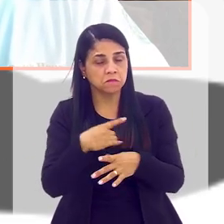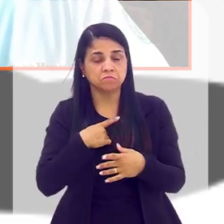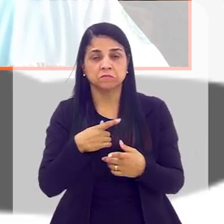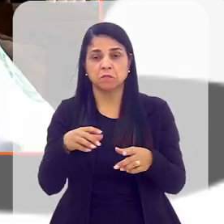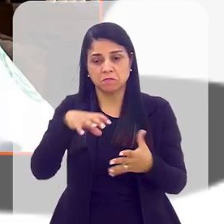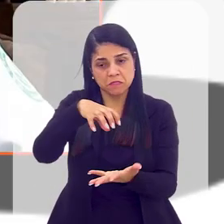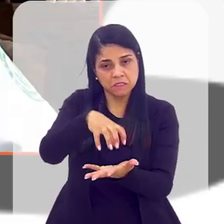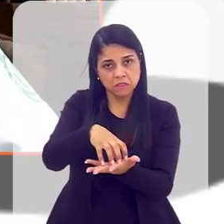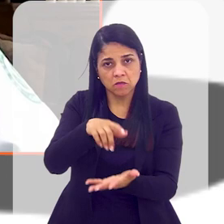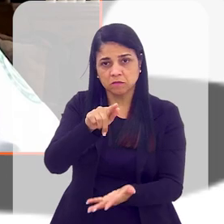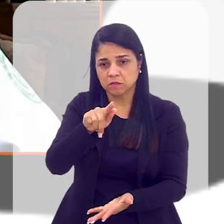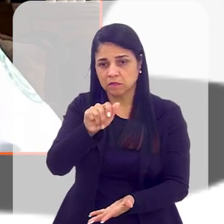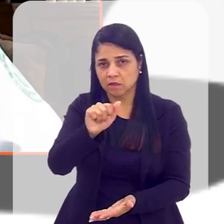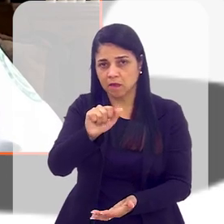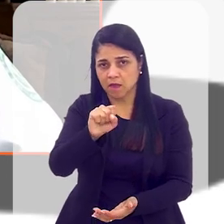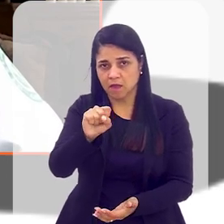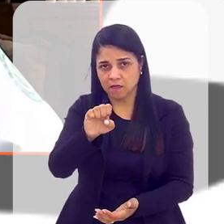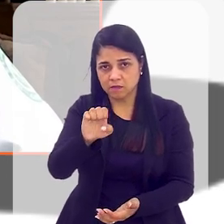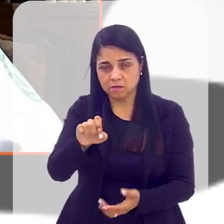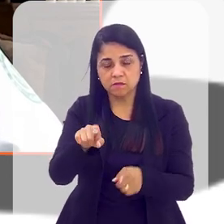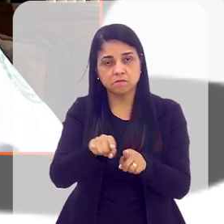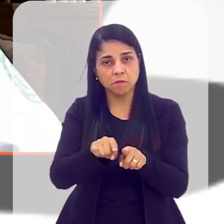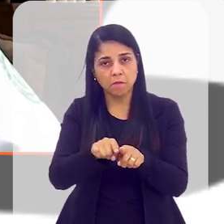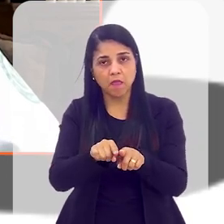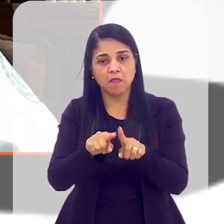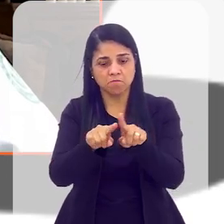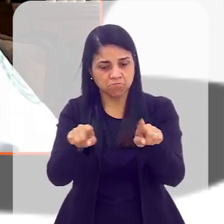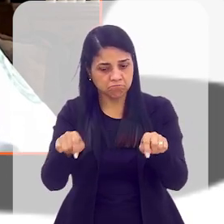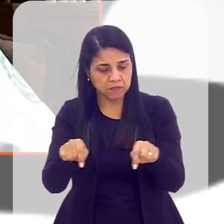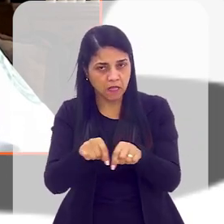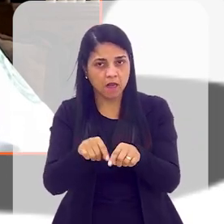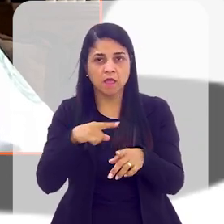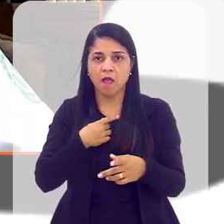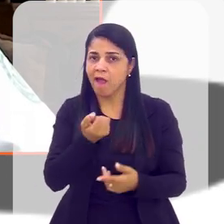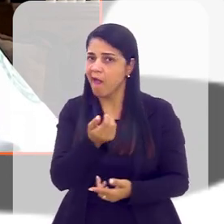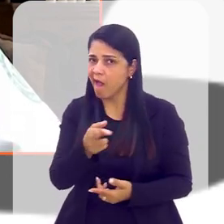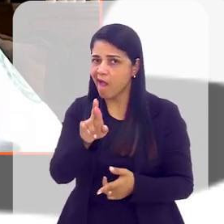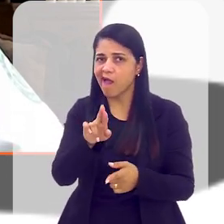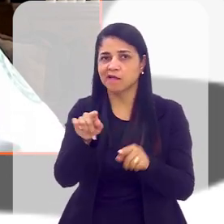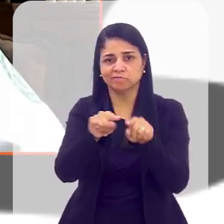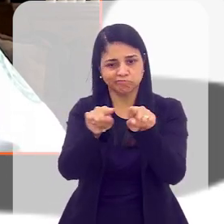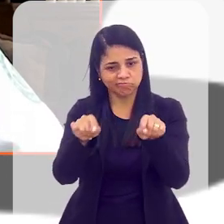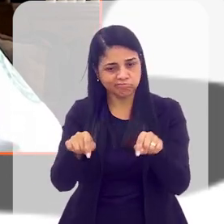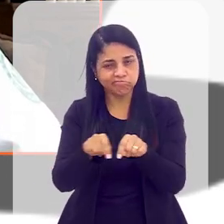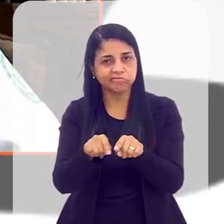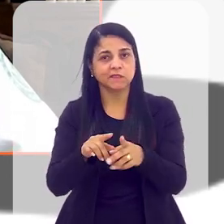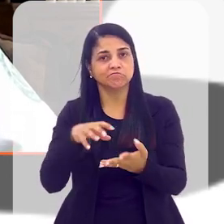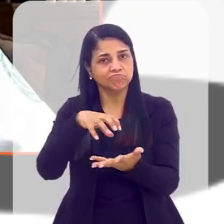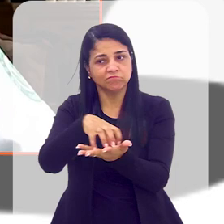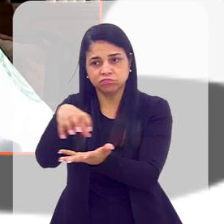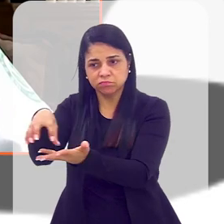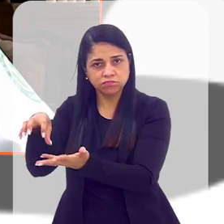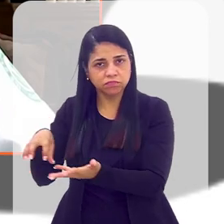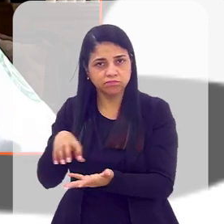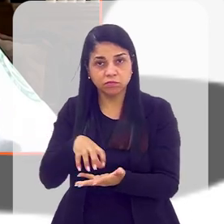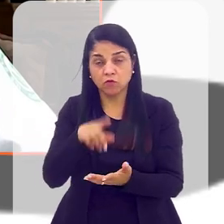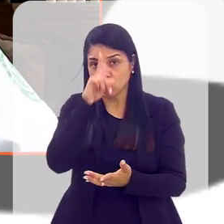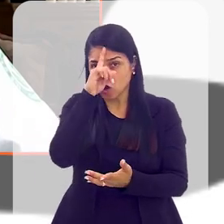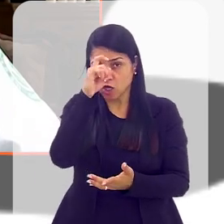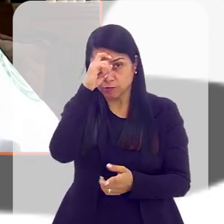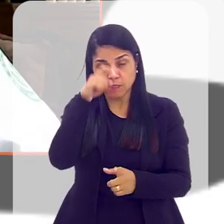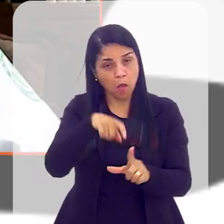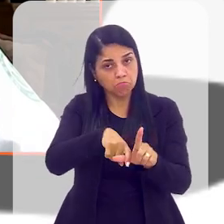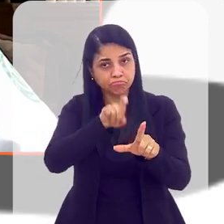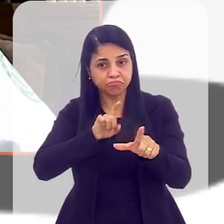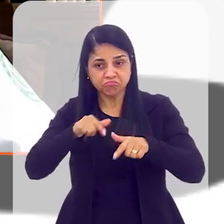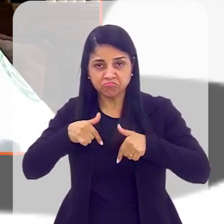tem toda a central de gases, sistema de ar-condicionado, isso tudo foi instalado nesse período, nesse prazo. Então, é um hospital que funciona de